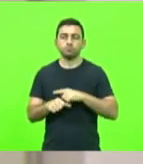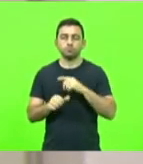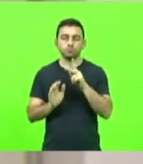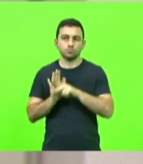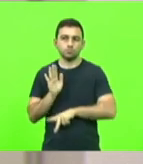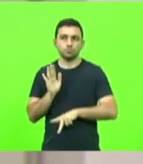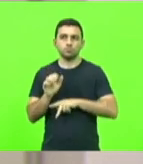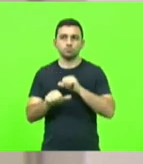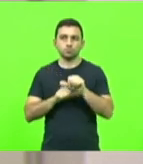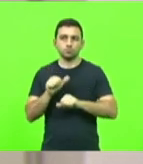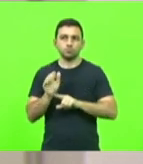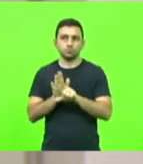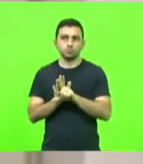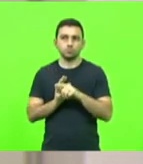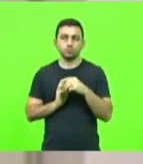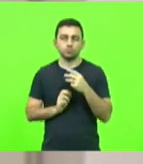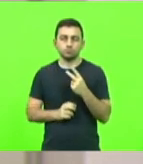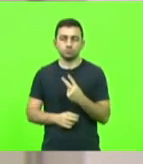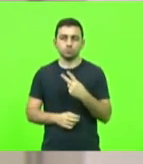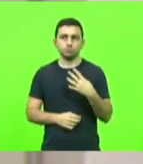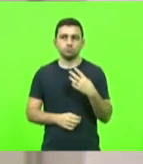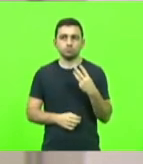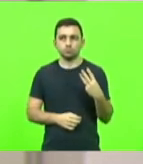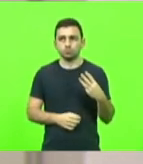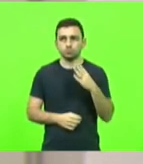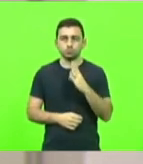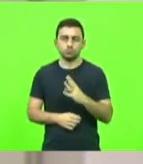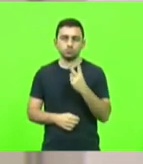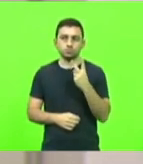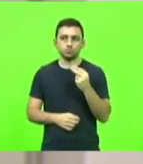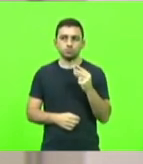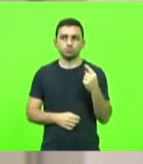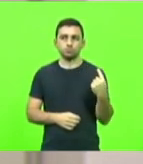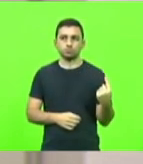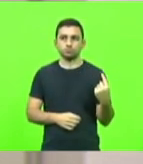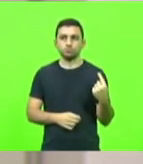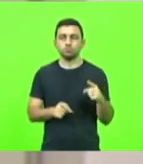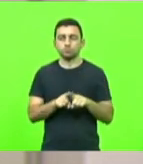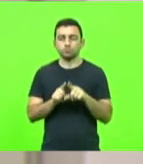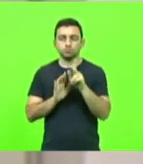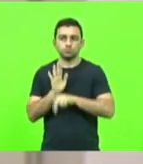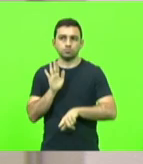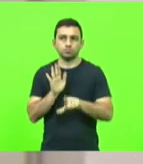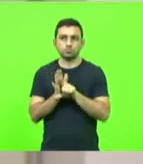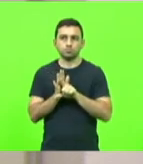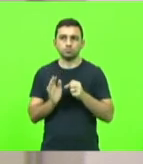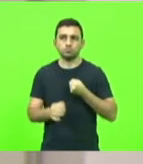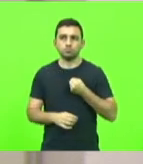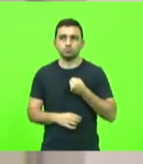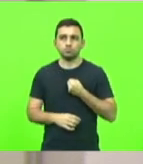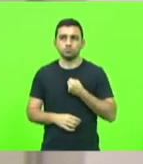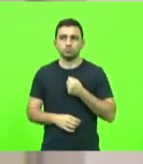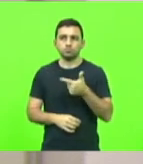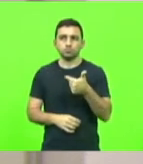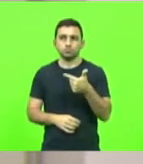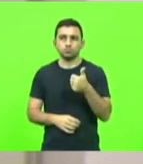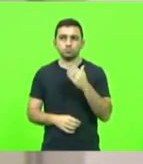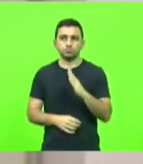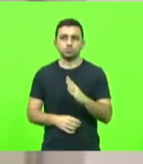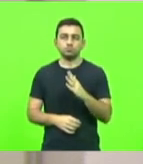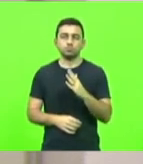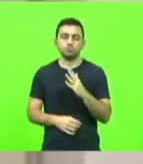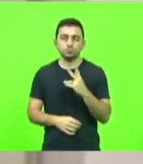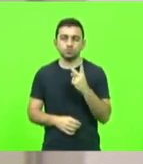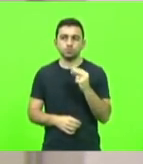provisória número 243, barra 2021. E os projetos de lei, números 12, barra 2020.